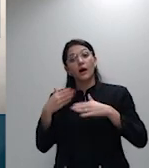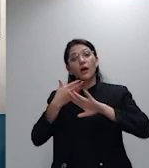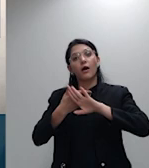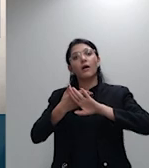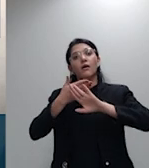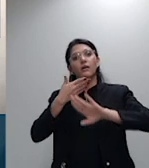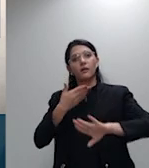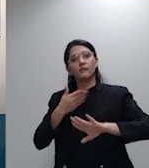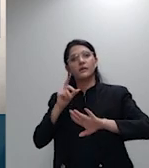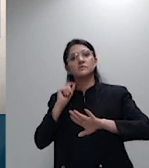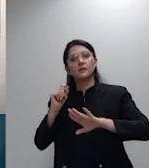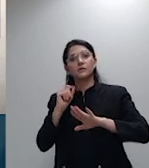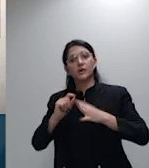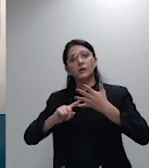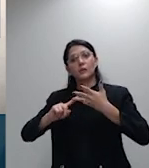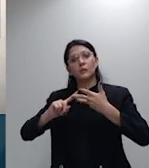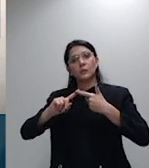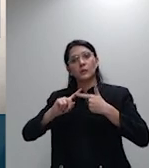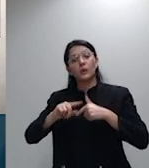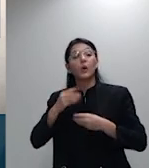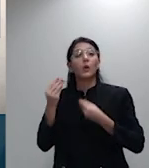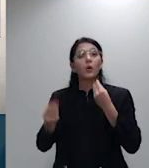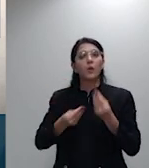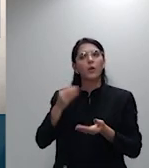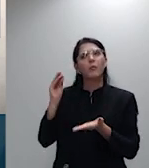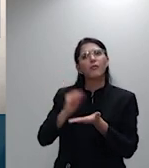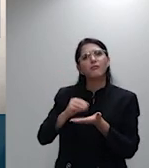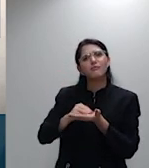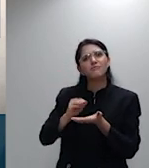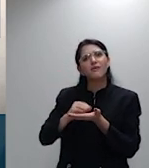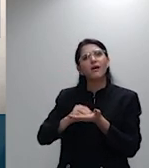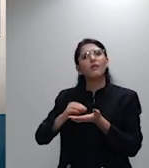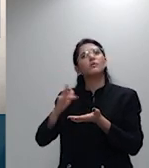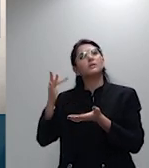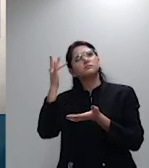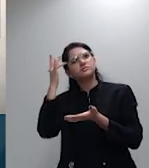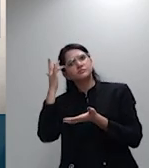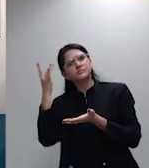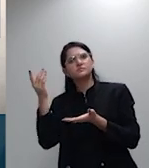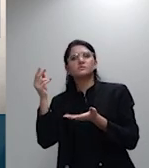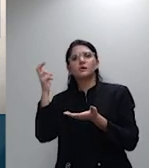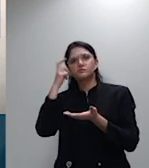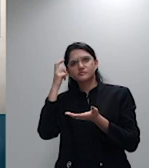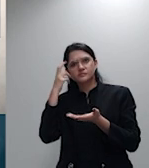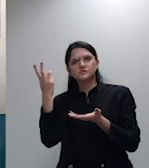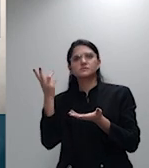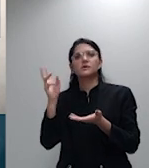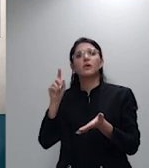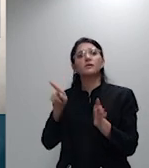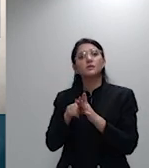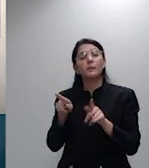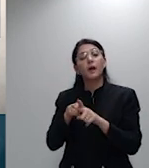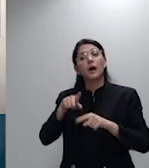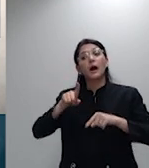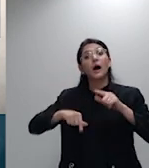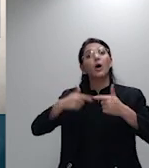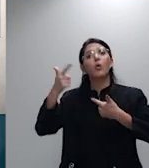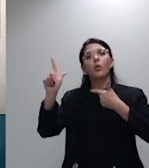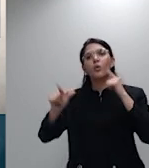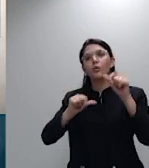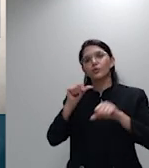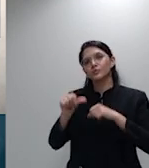ou aleatoriedade do reajuste é dizer que a aprovação da NTRP seria ato